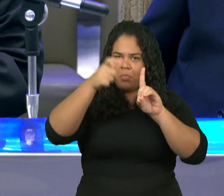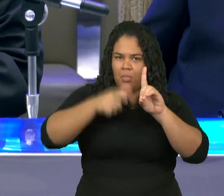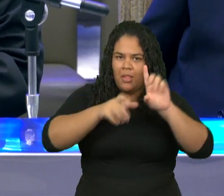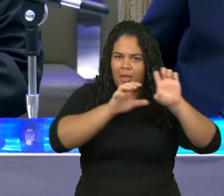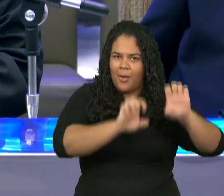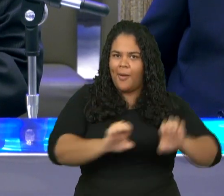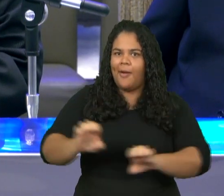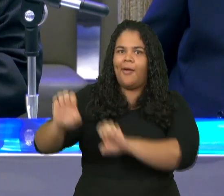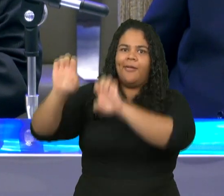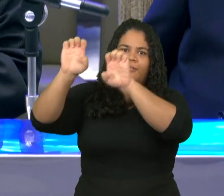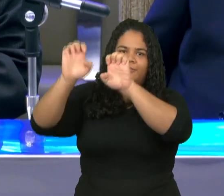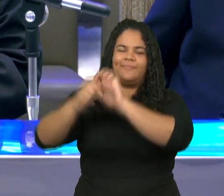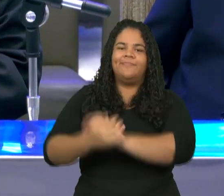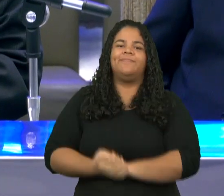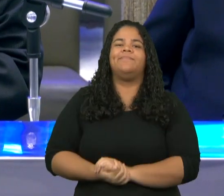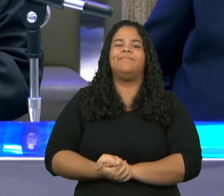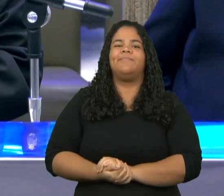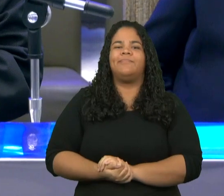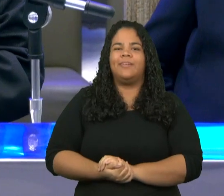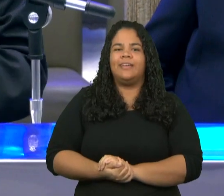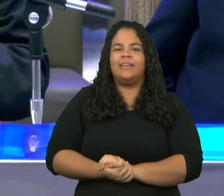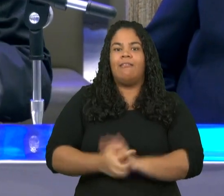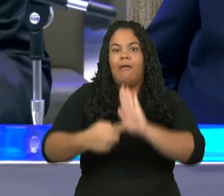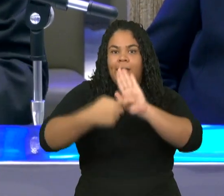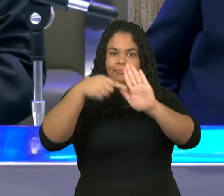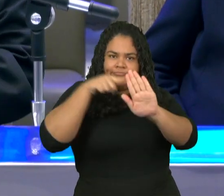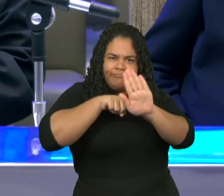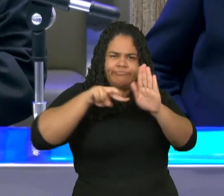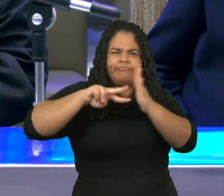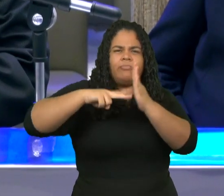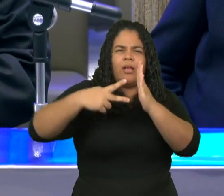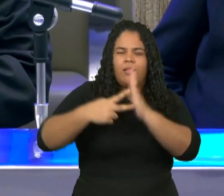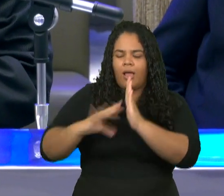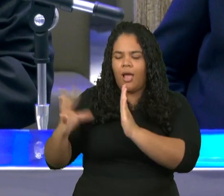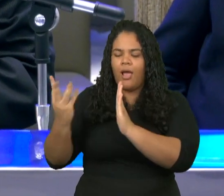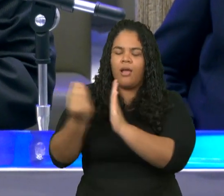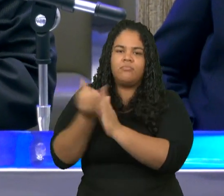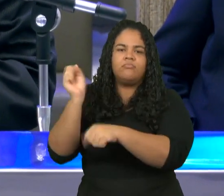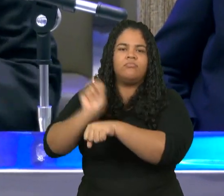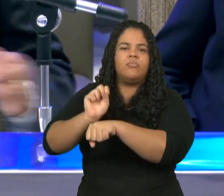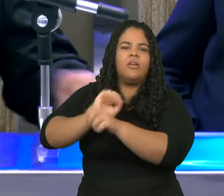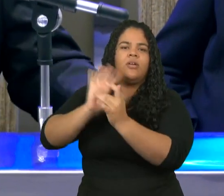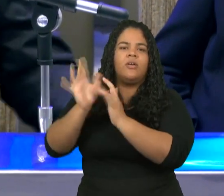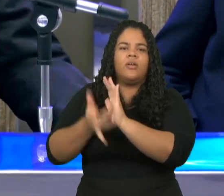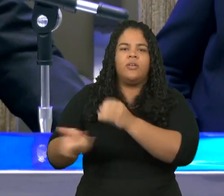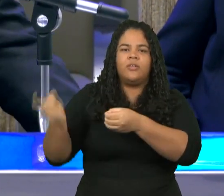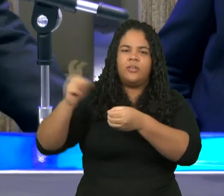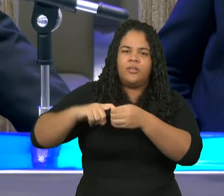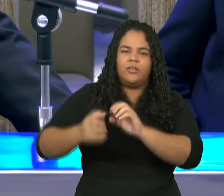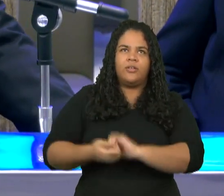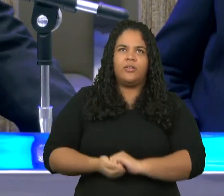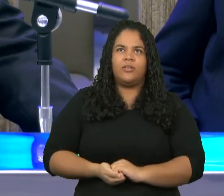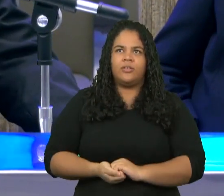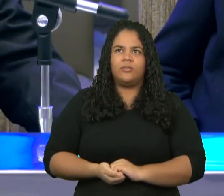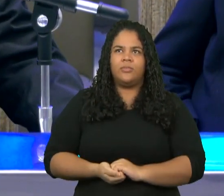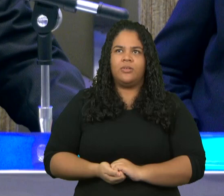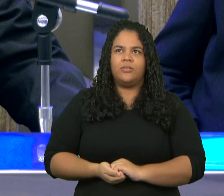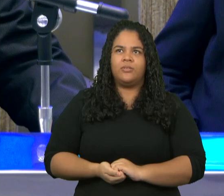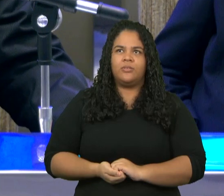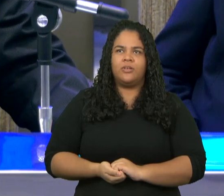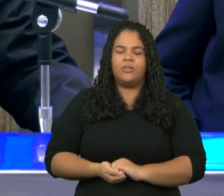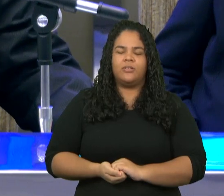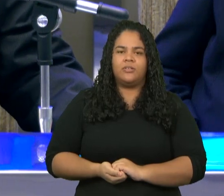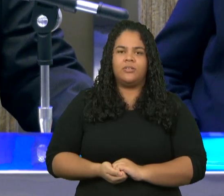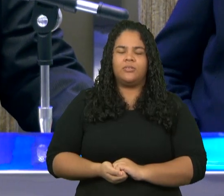além de ser uma figura da igreja do arrebatamento, é uma motivação para nós, os crentes, dos